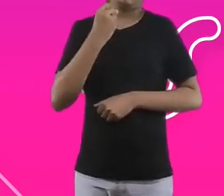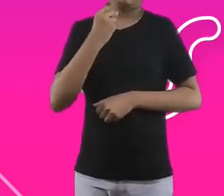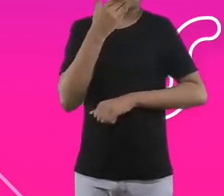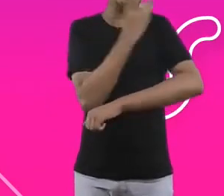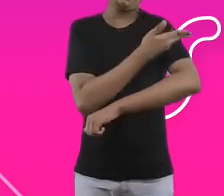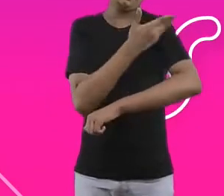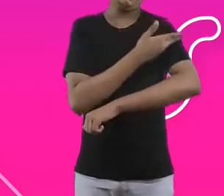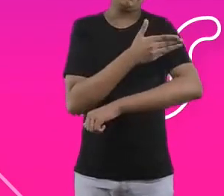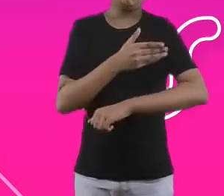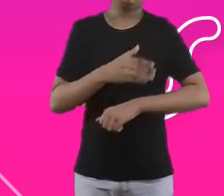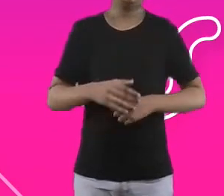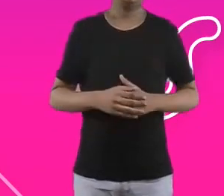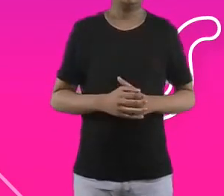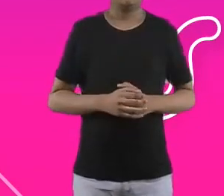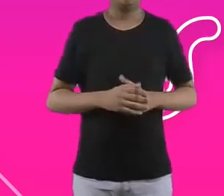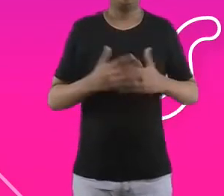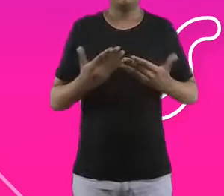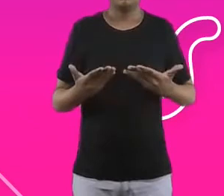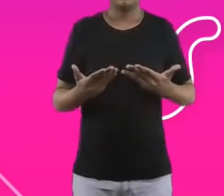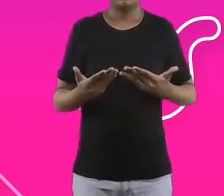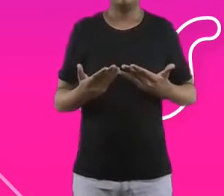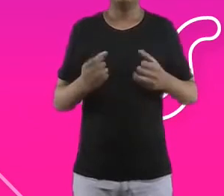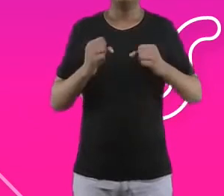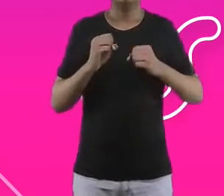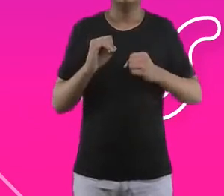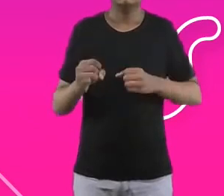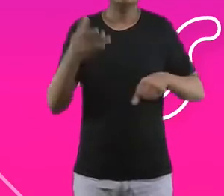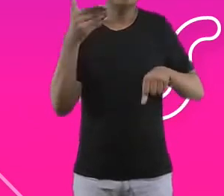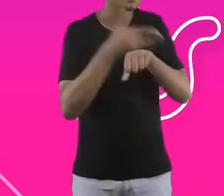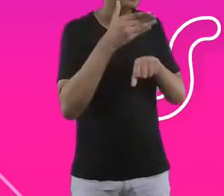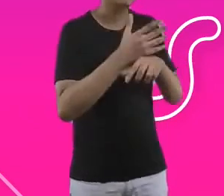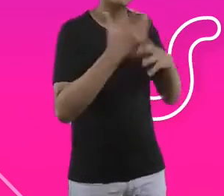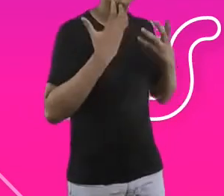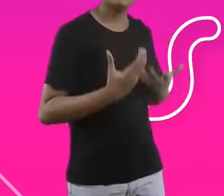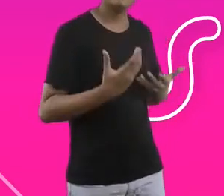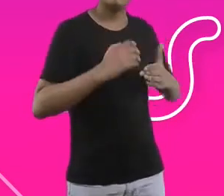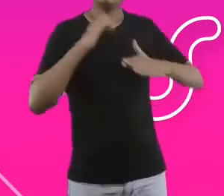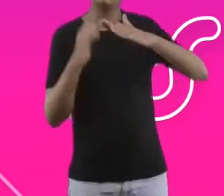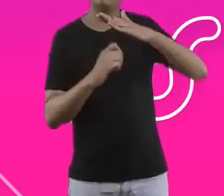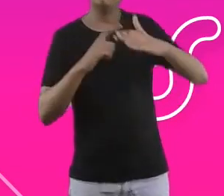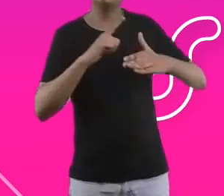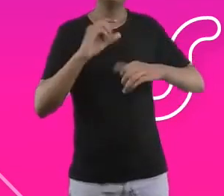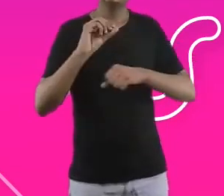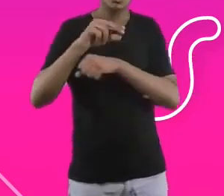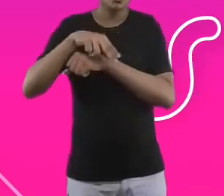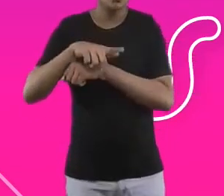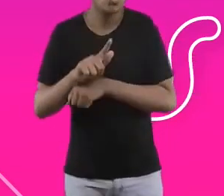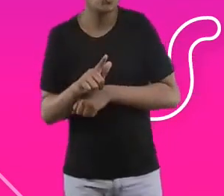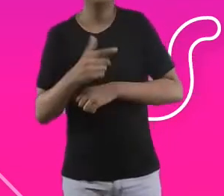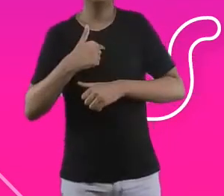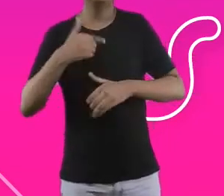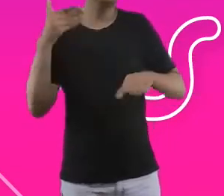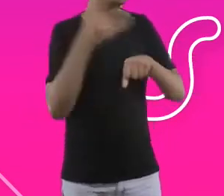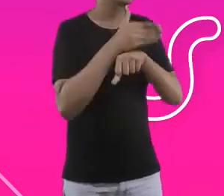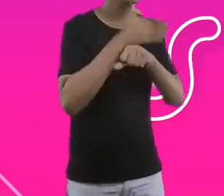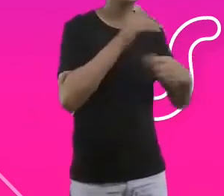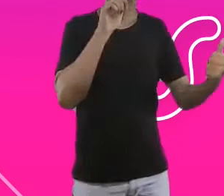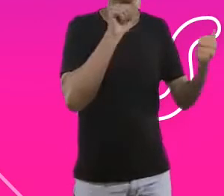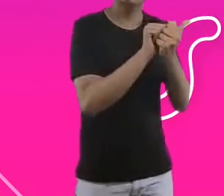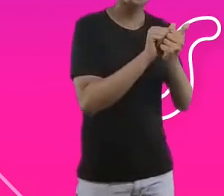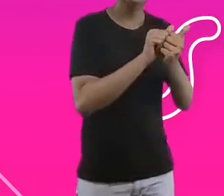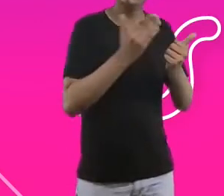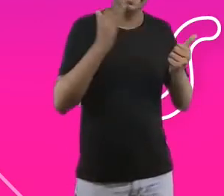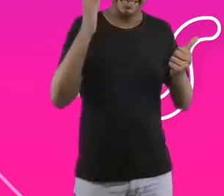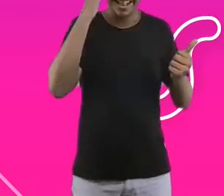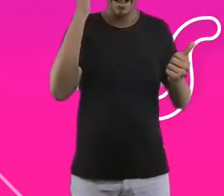participar e quem souber de uma organização social, que tem potencial e que a gente pode entrar com gestão para ajudá-la. Aumentar ainda mais esse potencial e